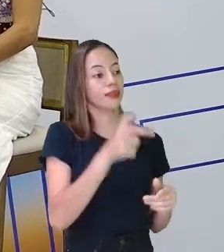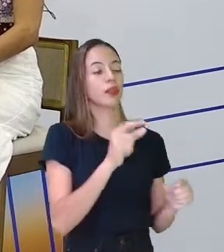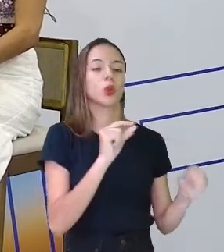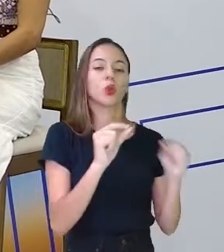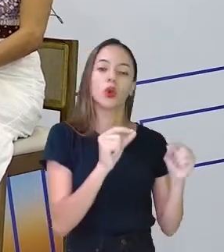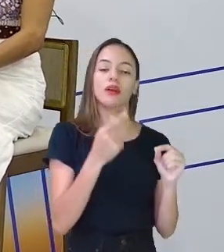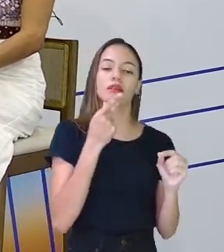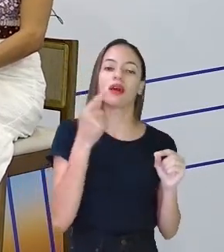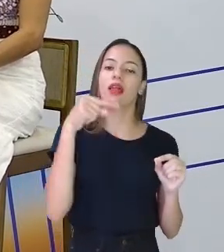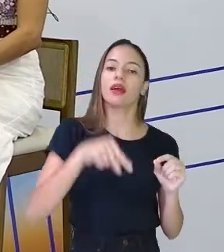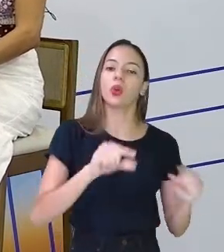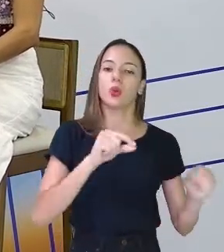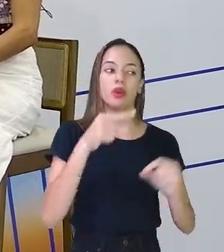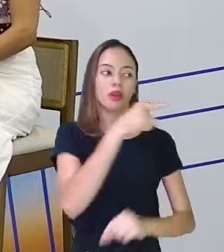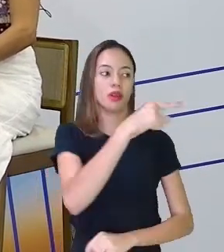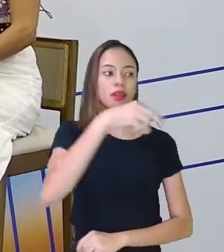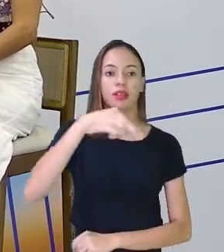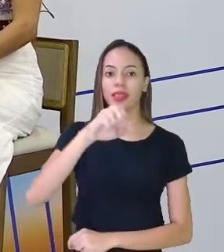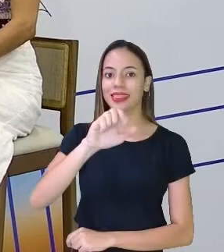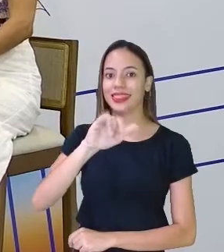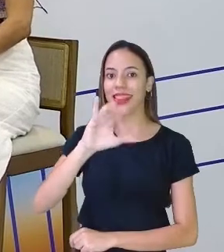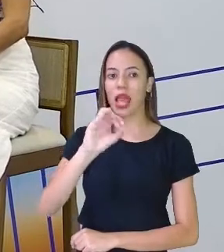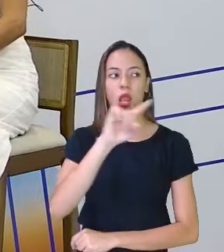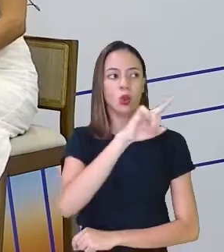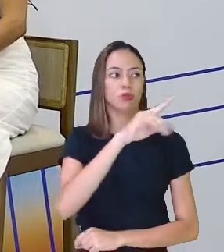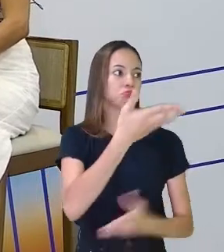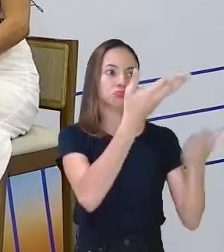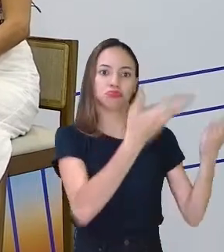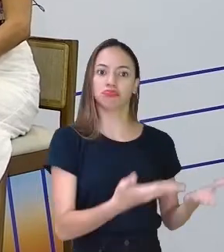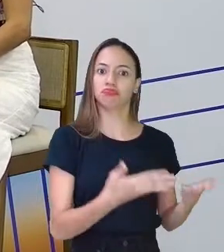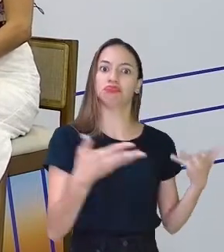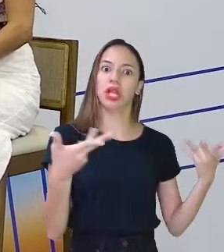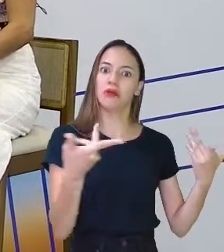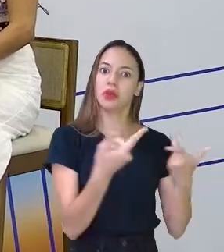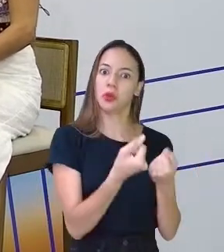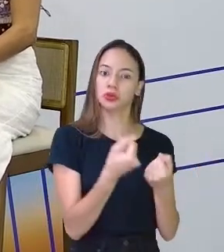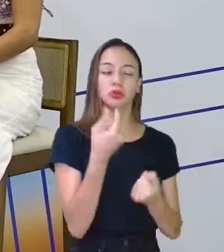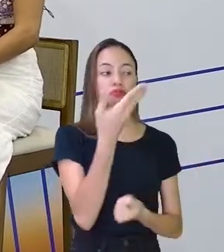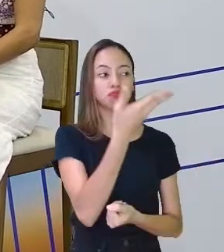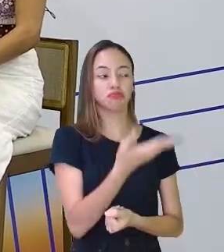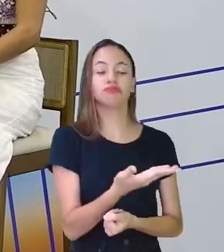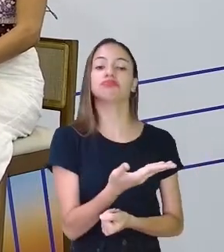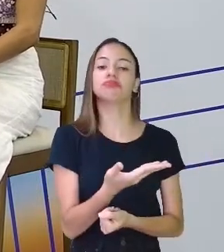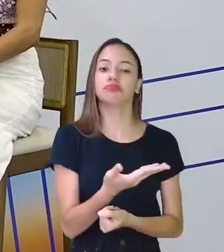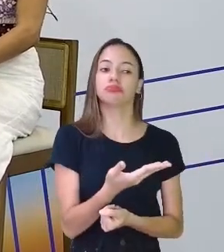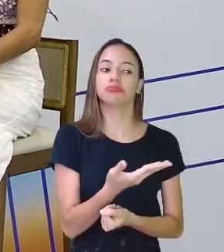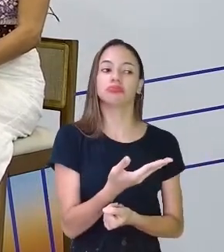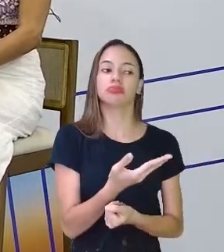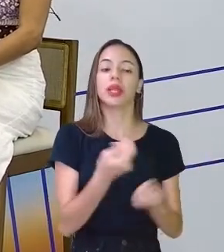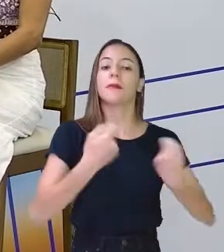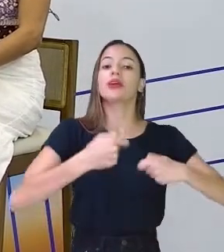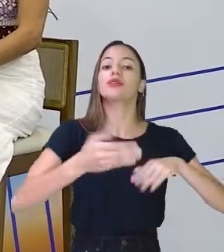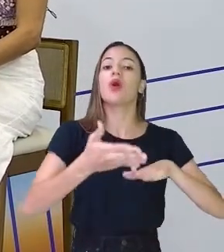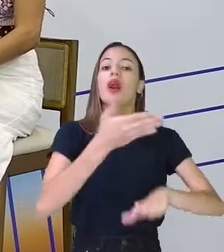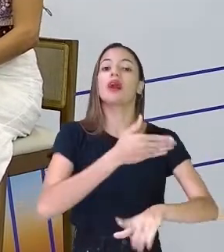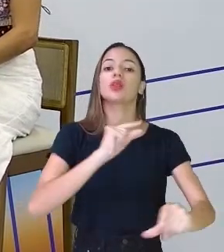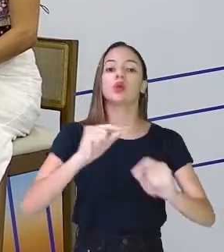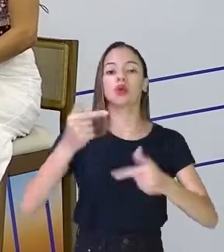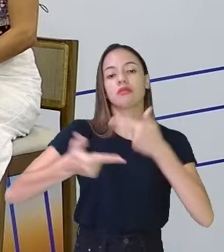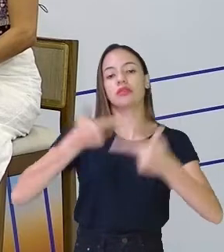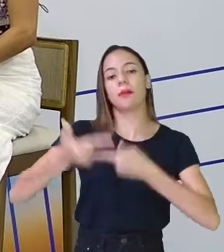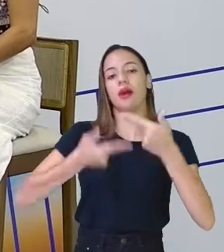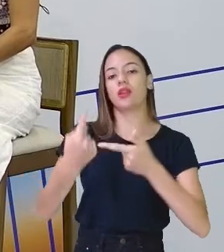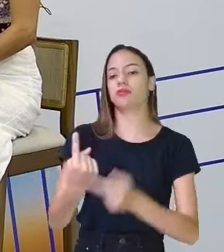tranelho se tornar uma pessoa tão maravilhosa como essa que a gente está vendo aqui, precisou existir um trabalho que foi feito lá